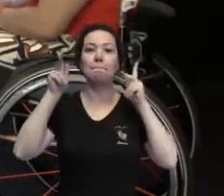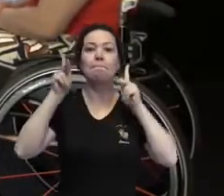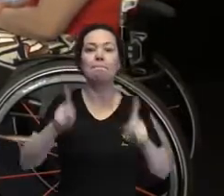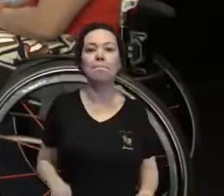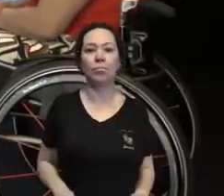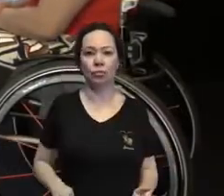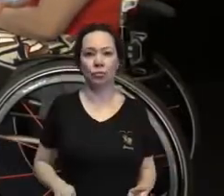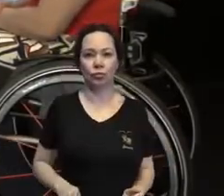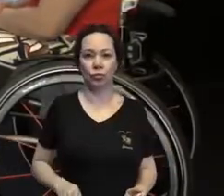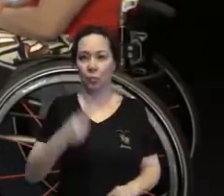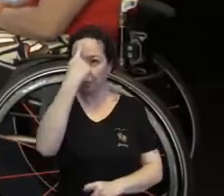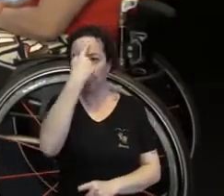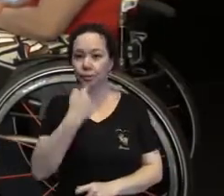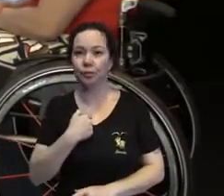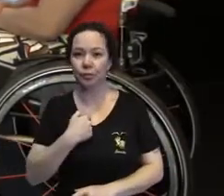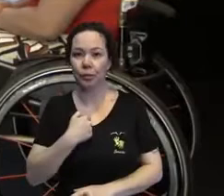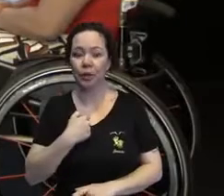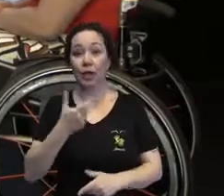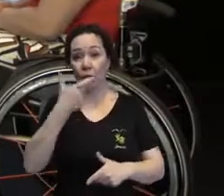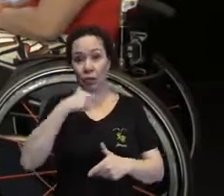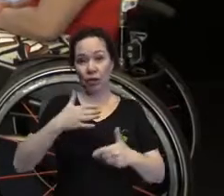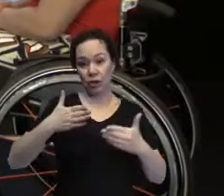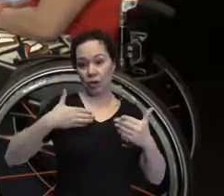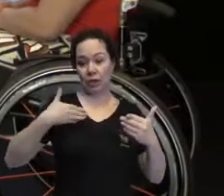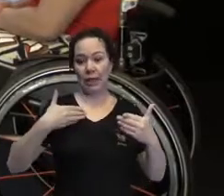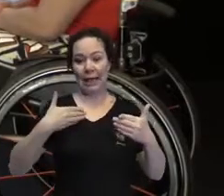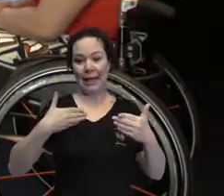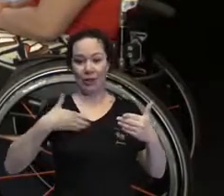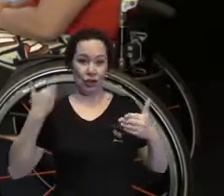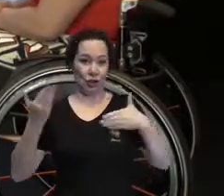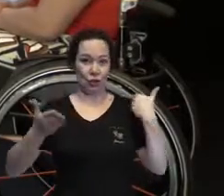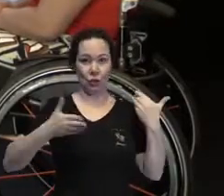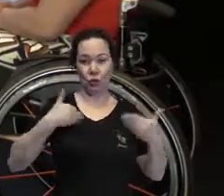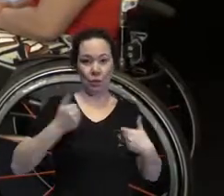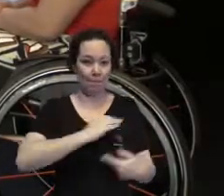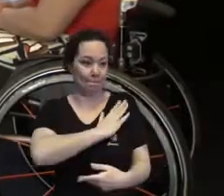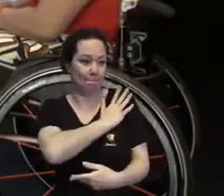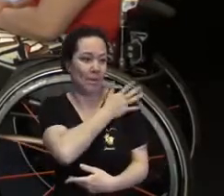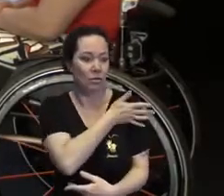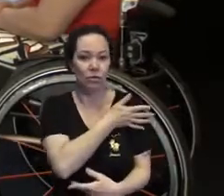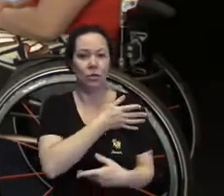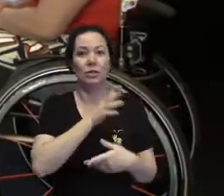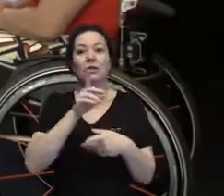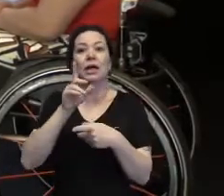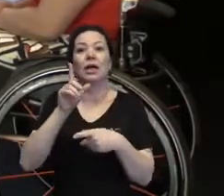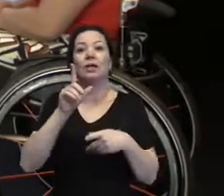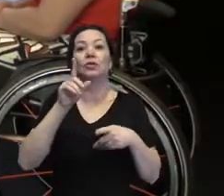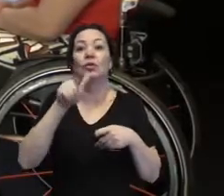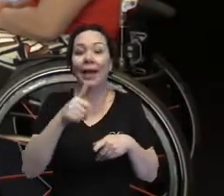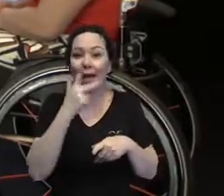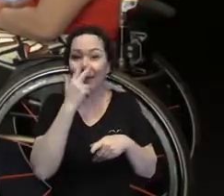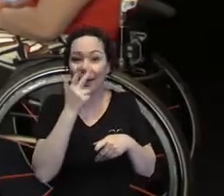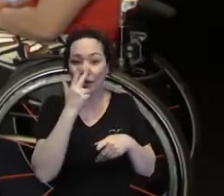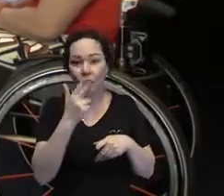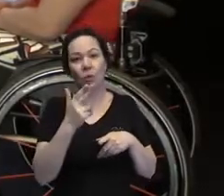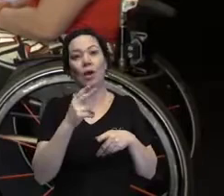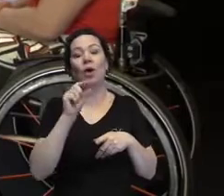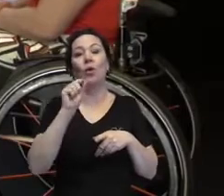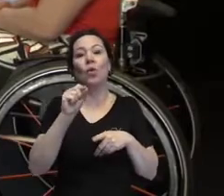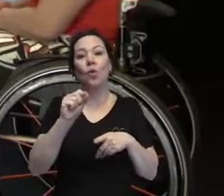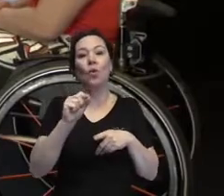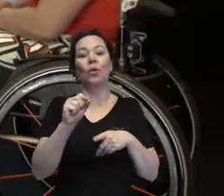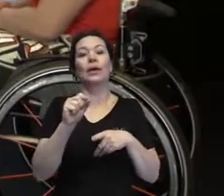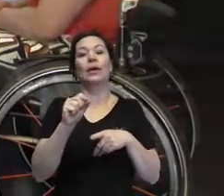Eu acho que desconstruir preconceitos vai muito do que a Mari Torquato, minha xará maravilhosa, também